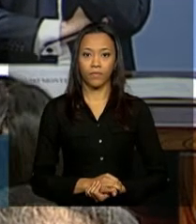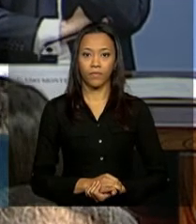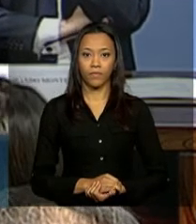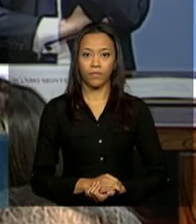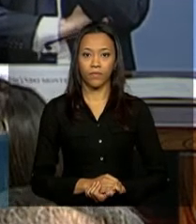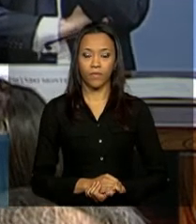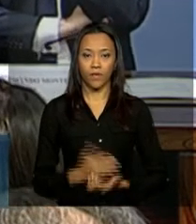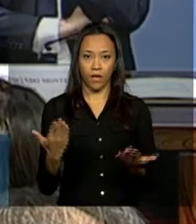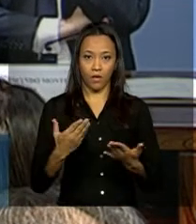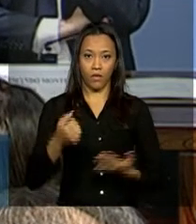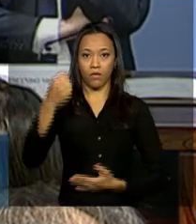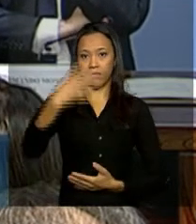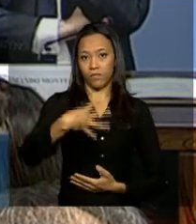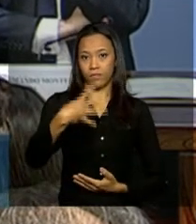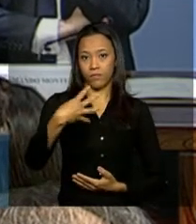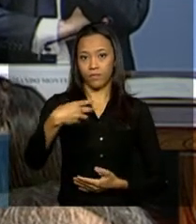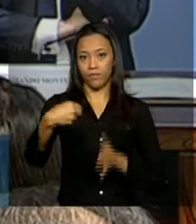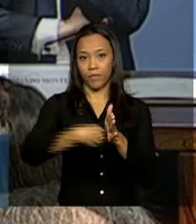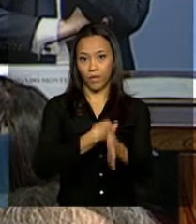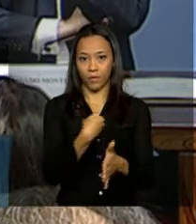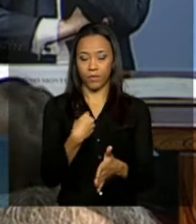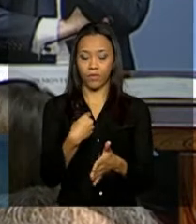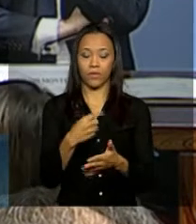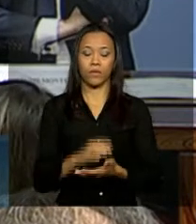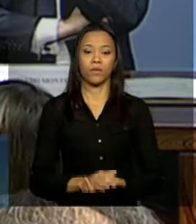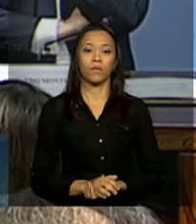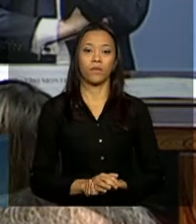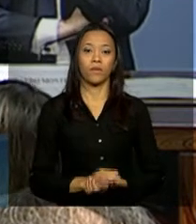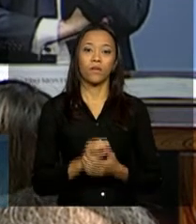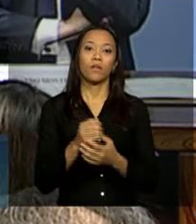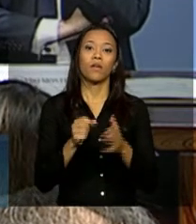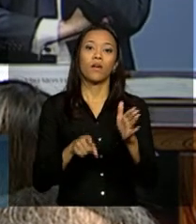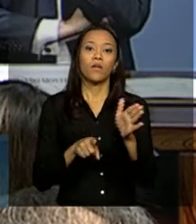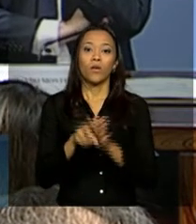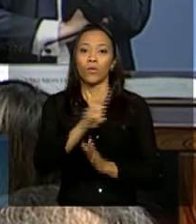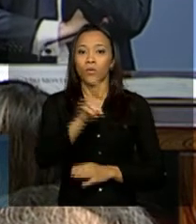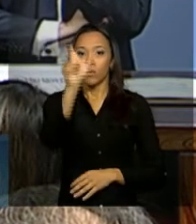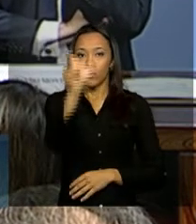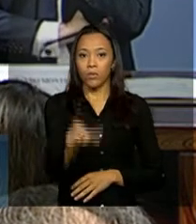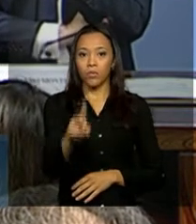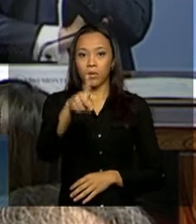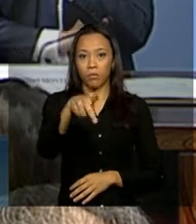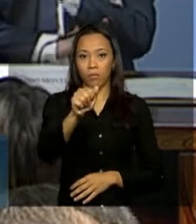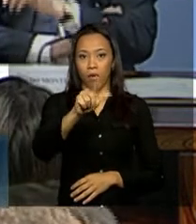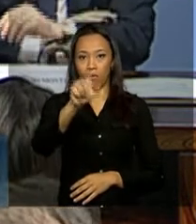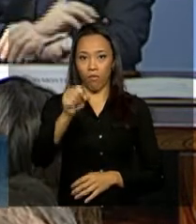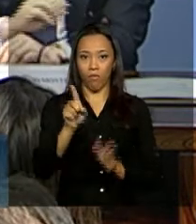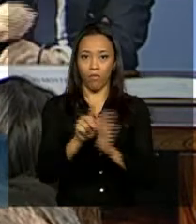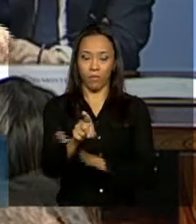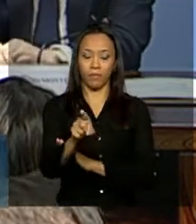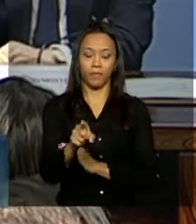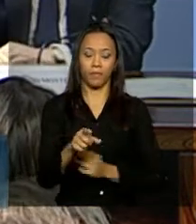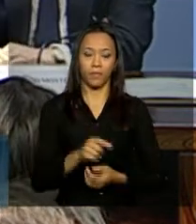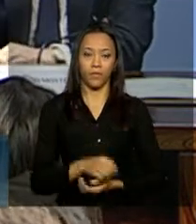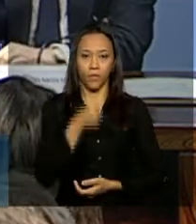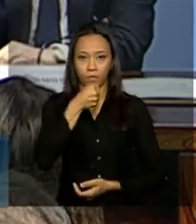Passamos, então, para a quarta palavra, o jornal da Wall Street Journal, o jornalista Paulo Trevisani, por favor. Obrigado.